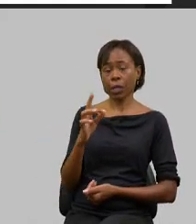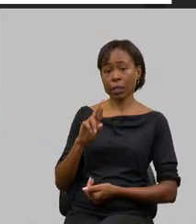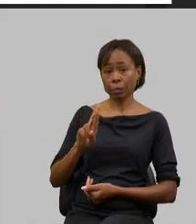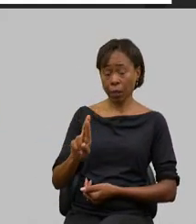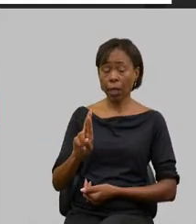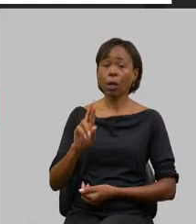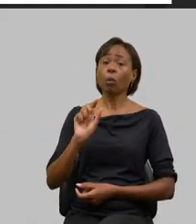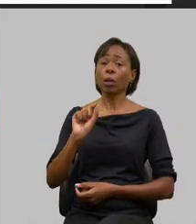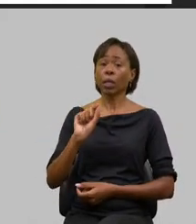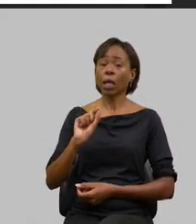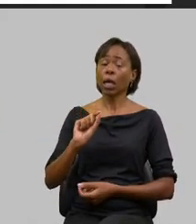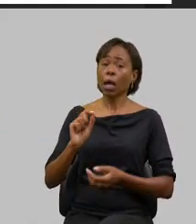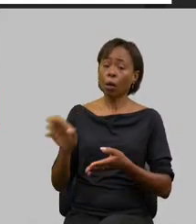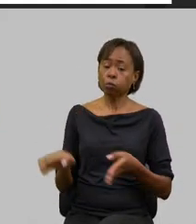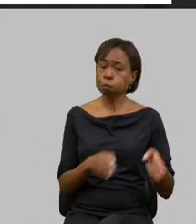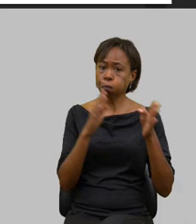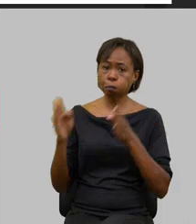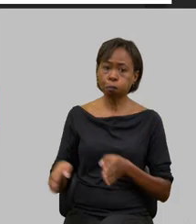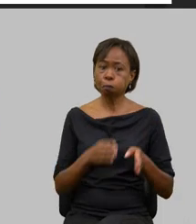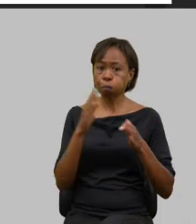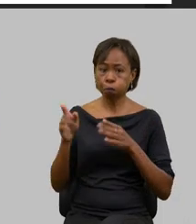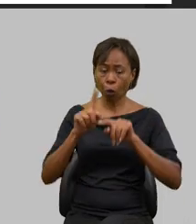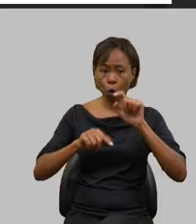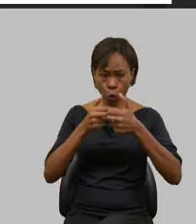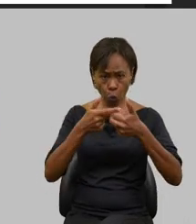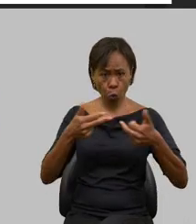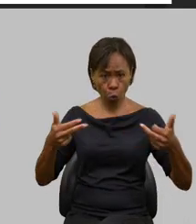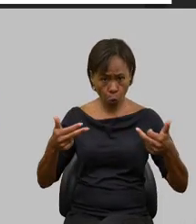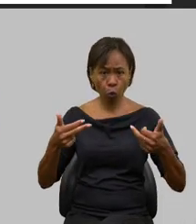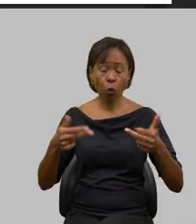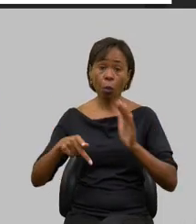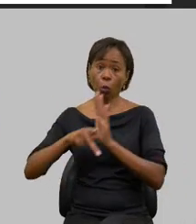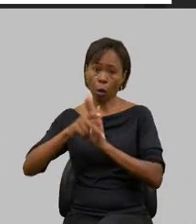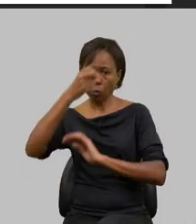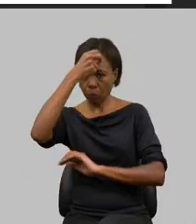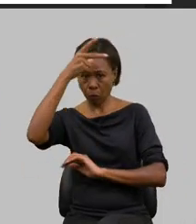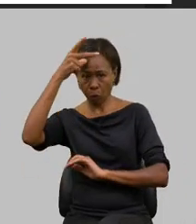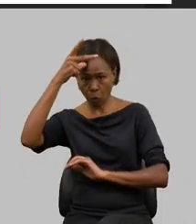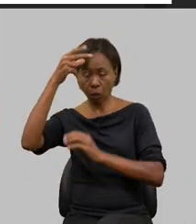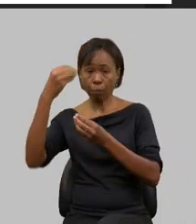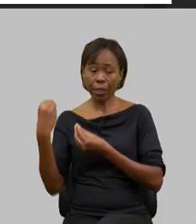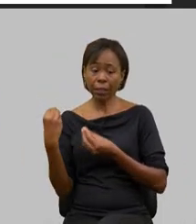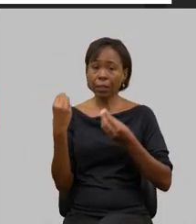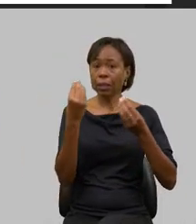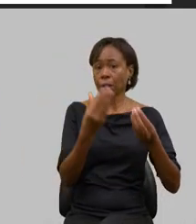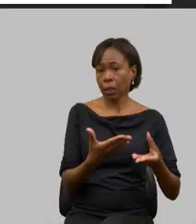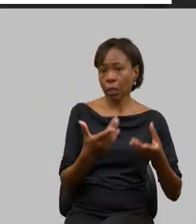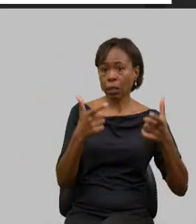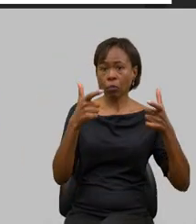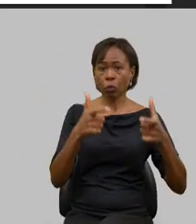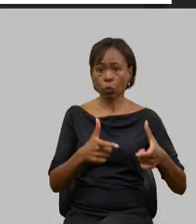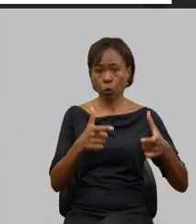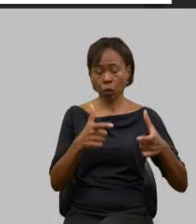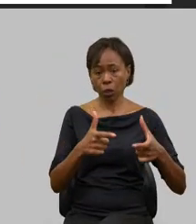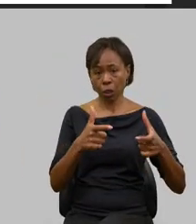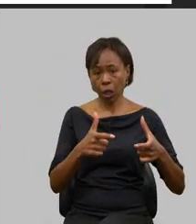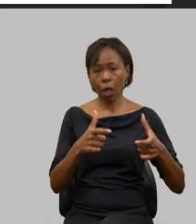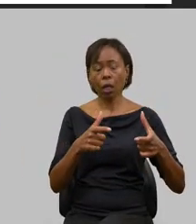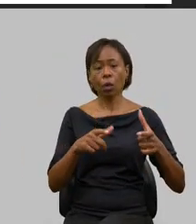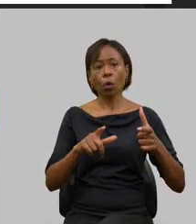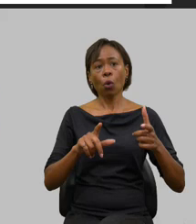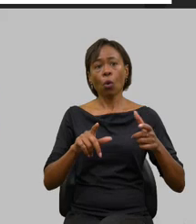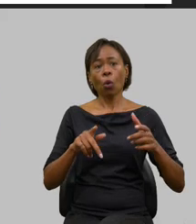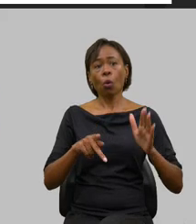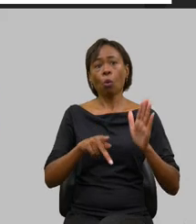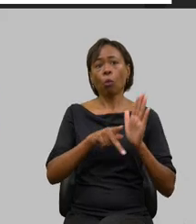vai ser comercializado via prefeitura para ser entregue em estabelecimentos aí que a gente